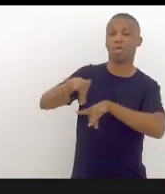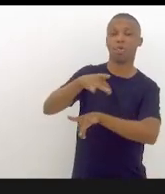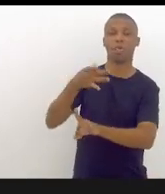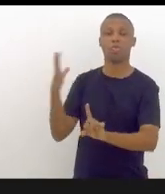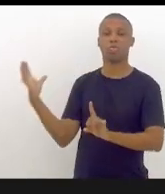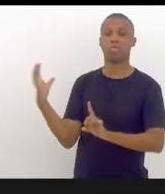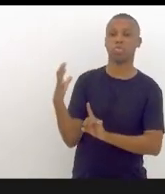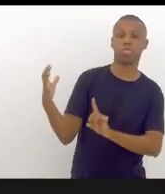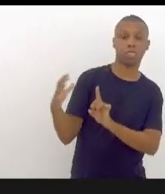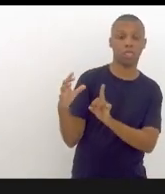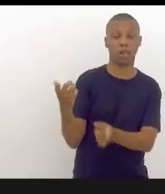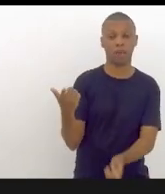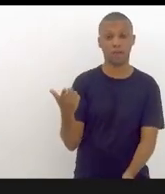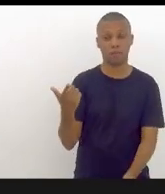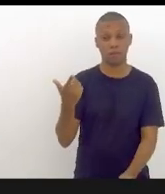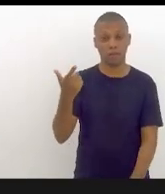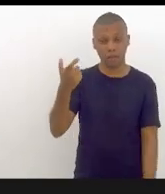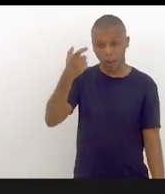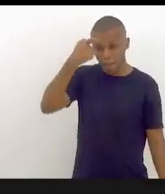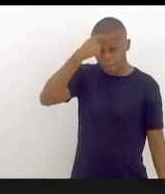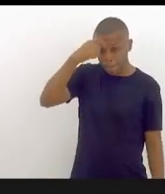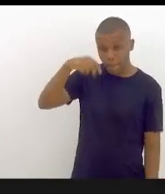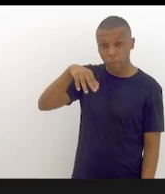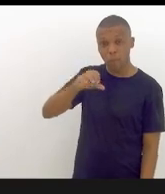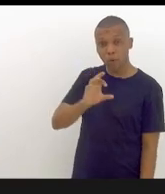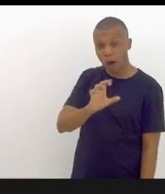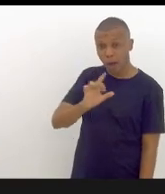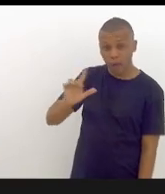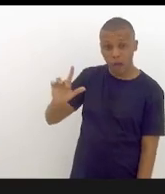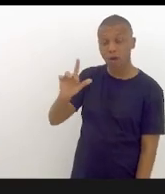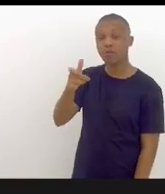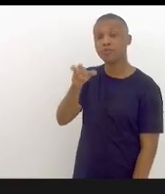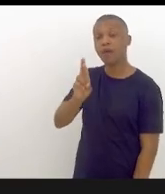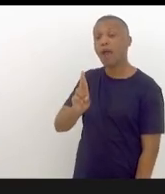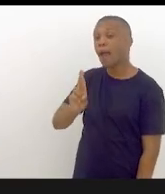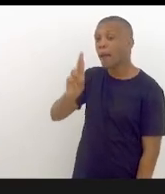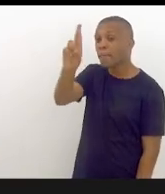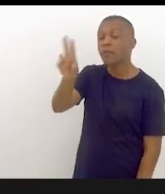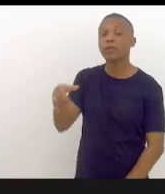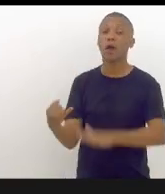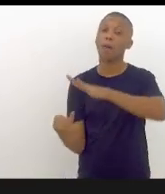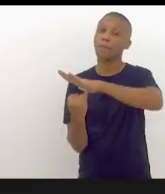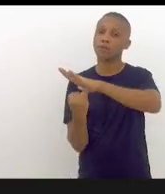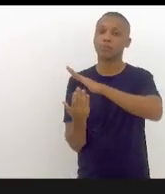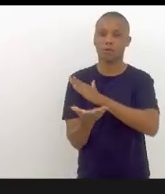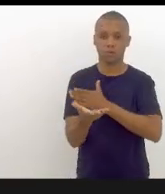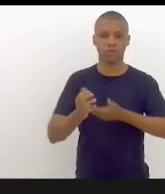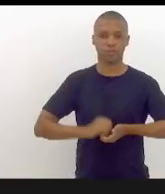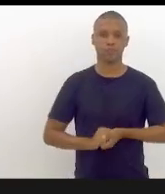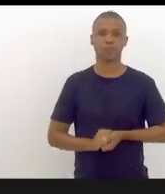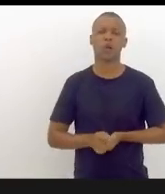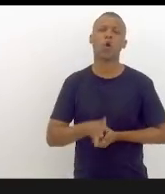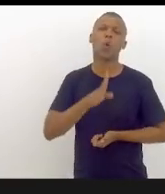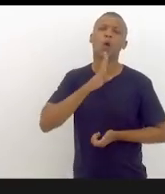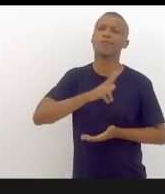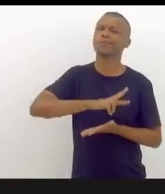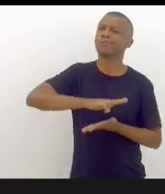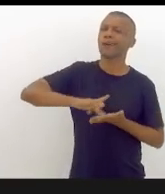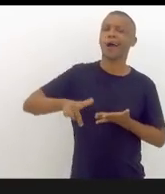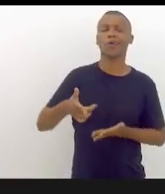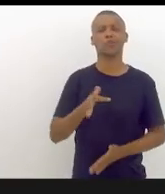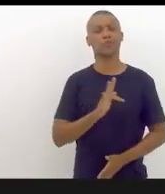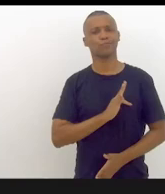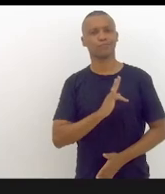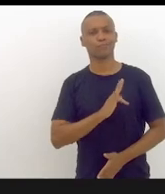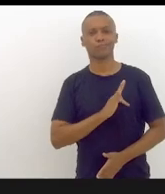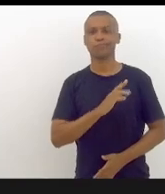moral de conduzir uma instituição como essa. Eu conheço vários policiais rodoviários